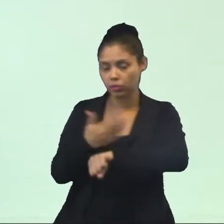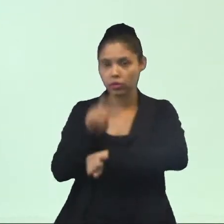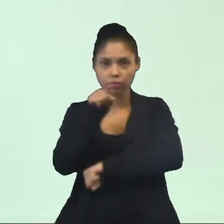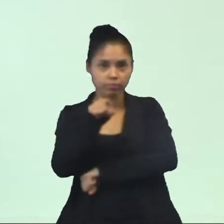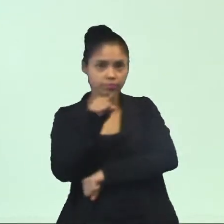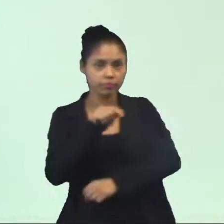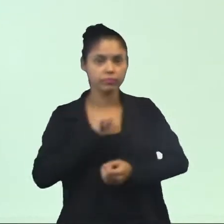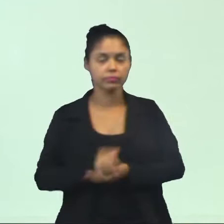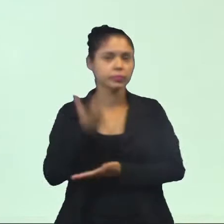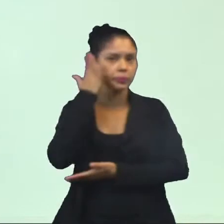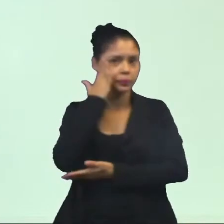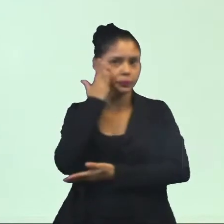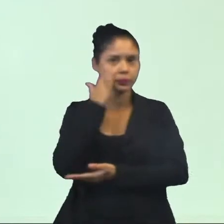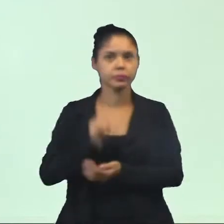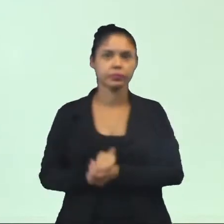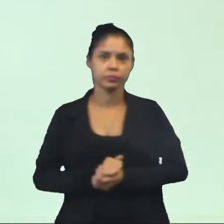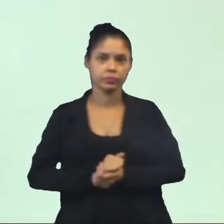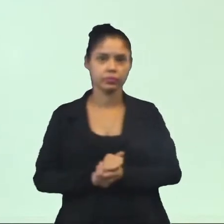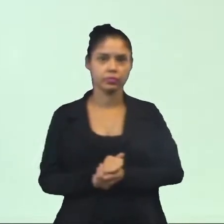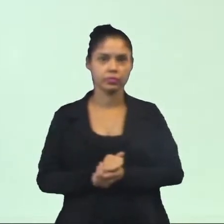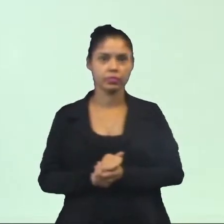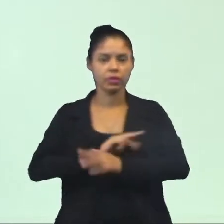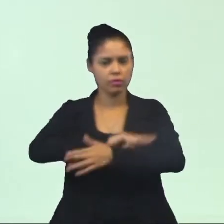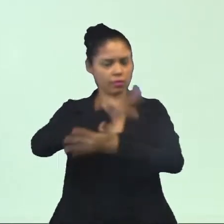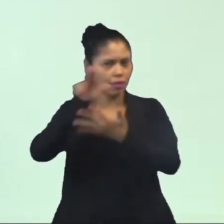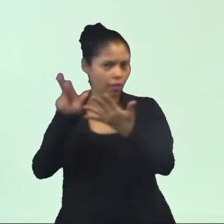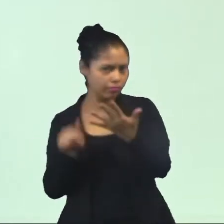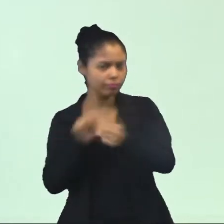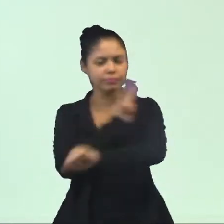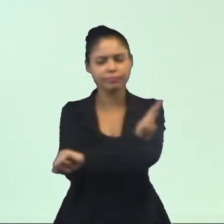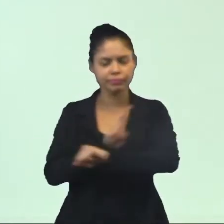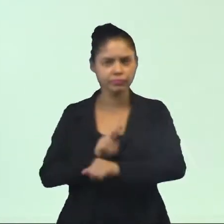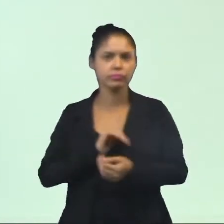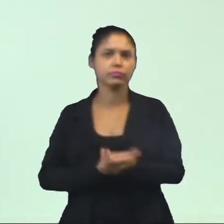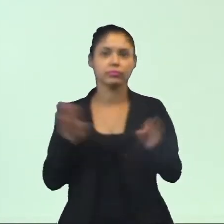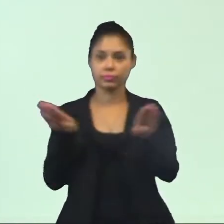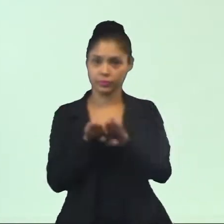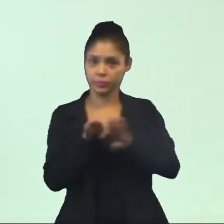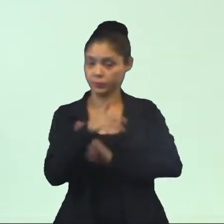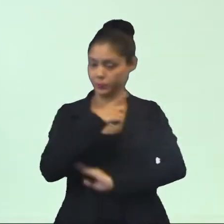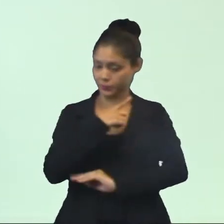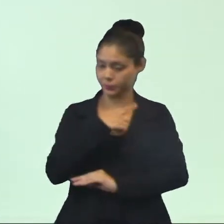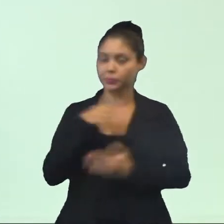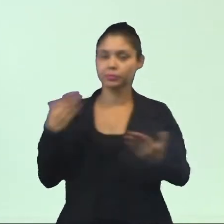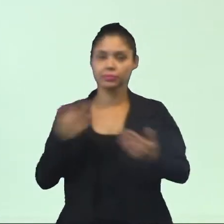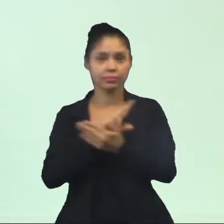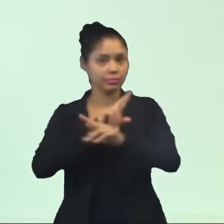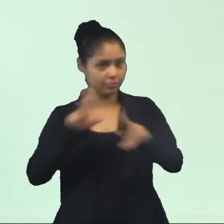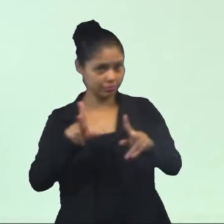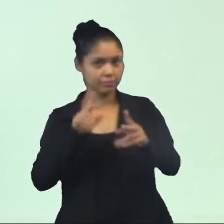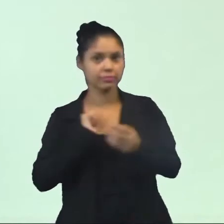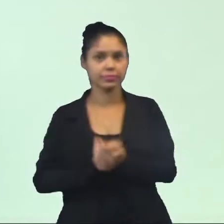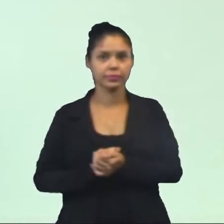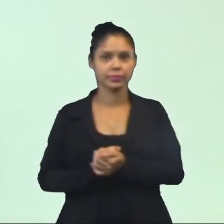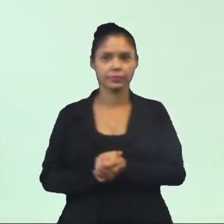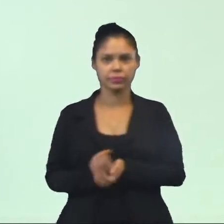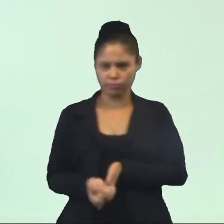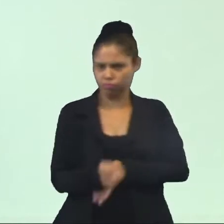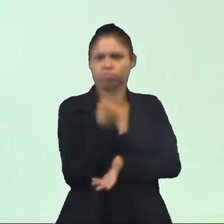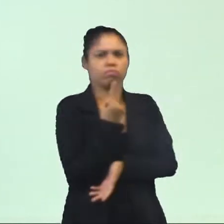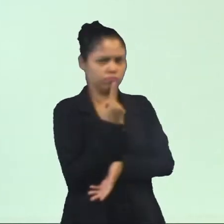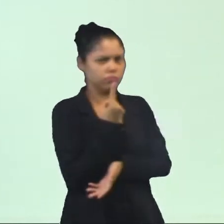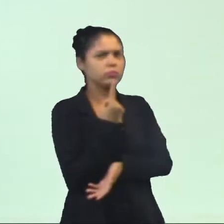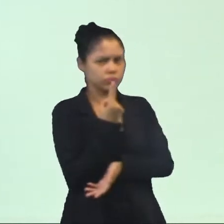você compreender a diversidade religiosa e lidar com as diferenças, as estranhezas